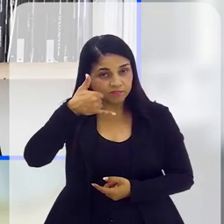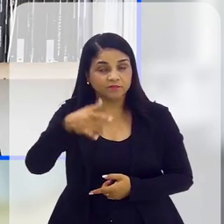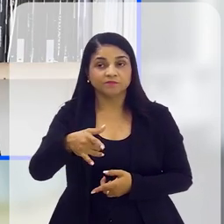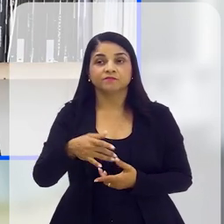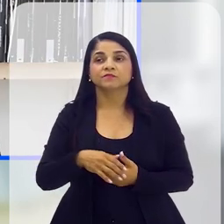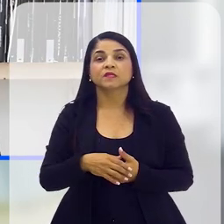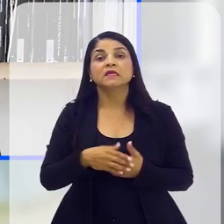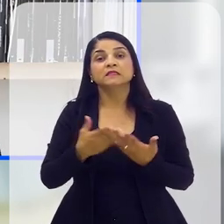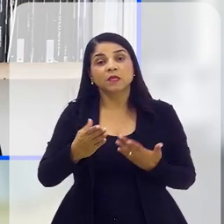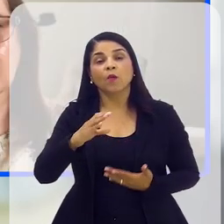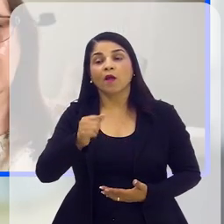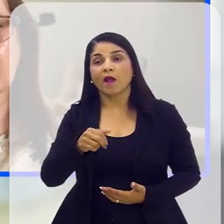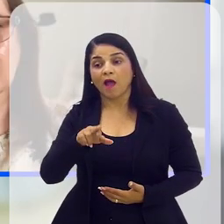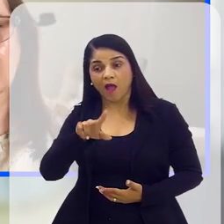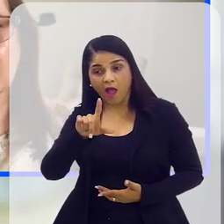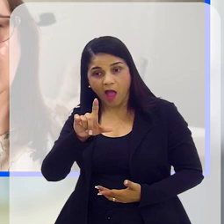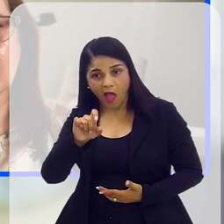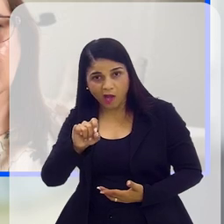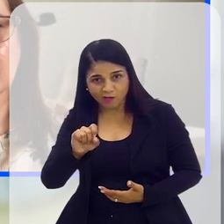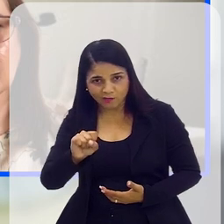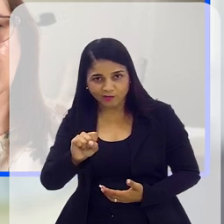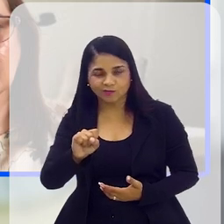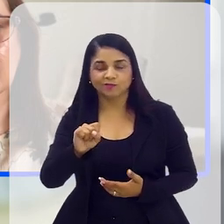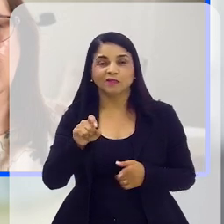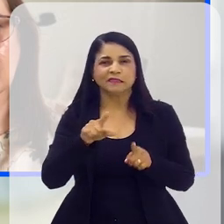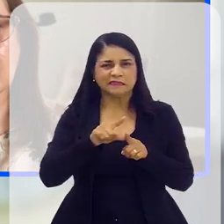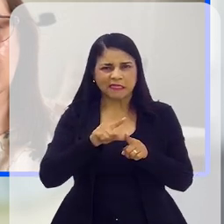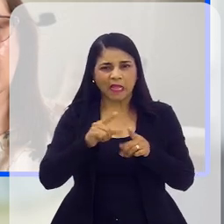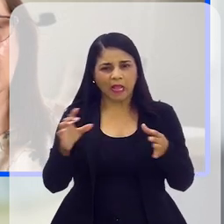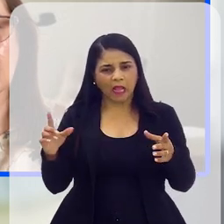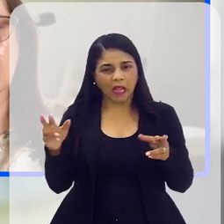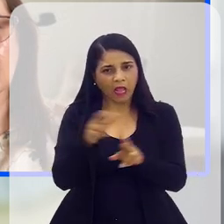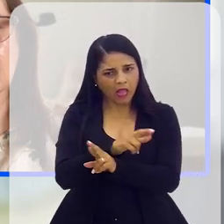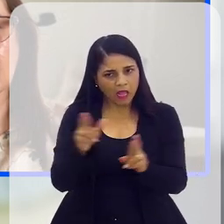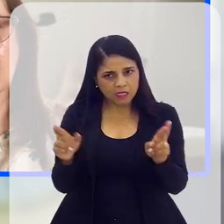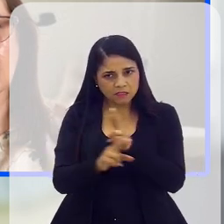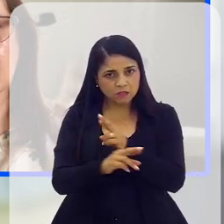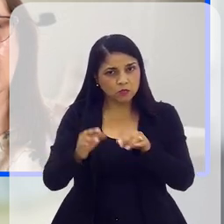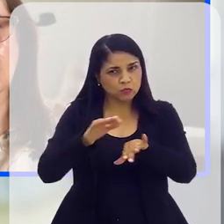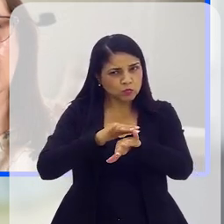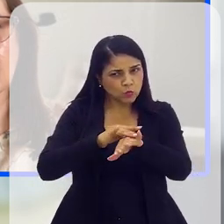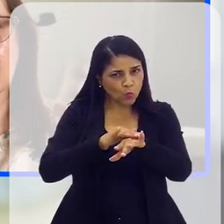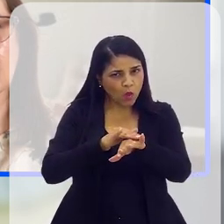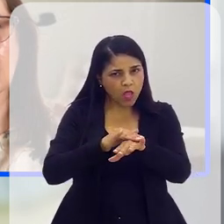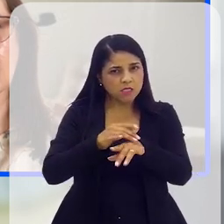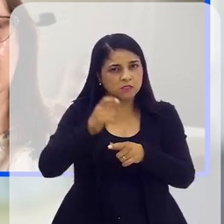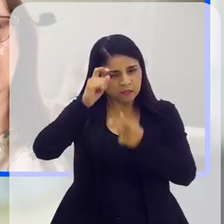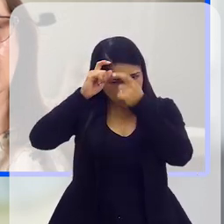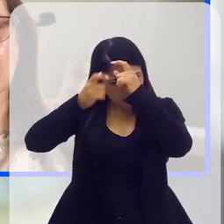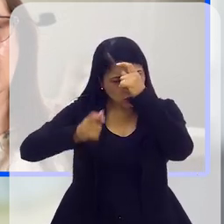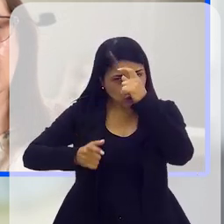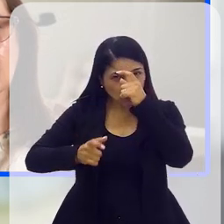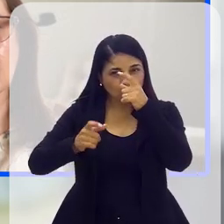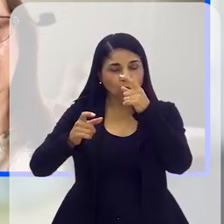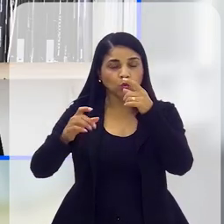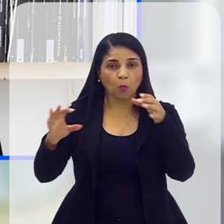Carlos, existe alguma relação de doenças e transtornos com o suicídio? Assim,